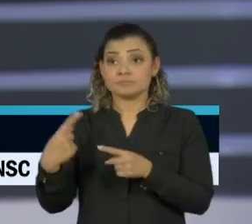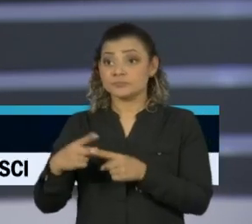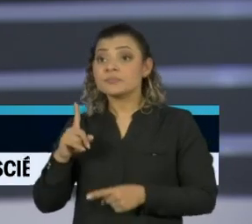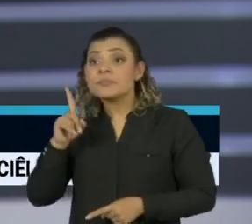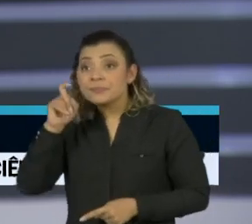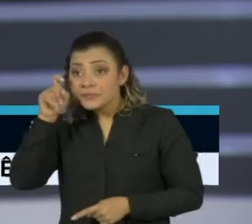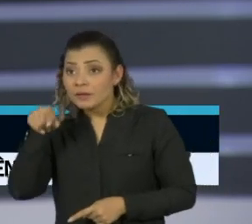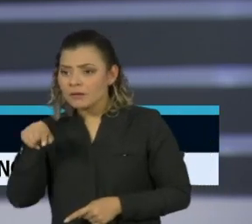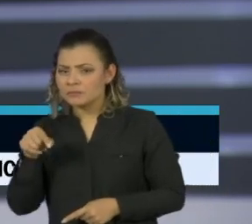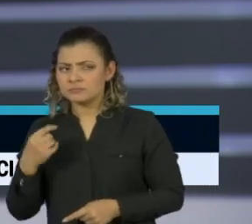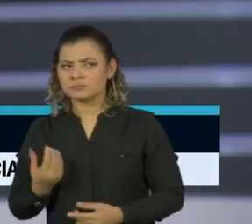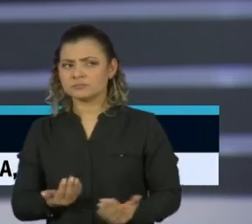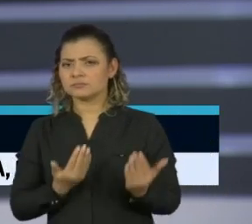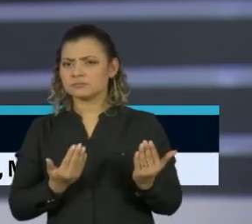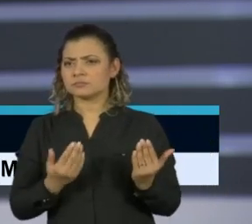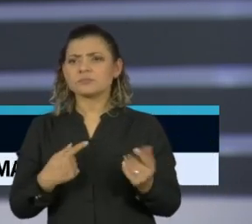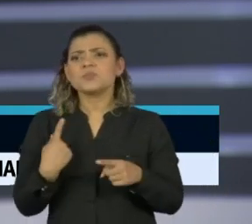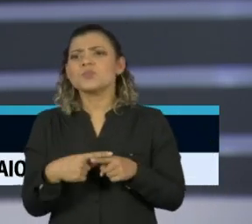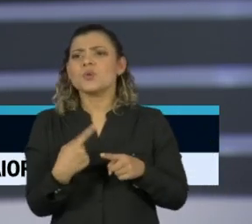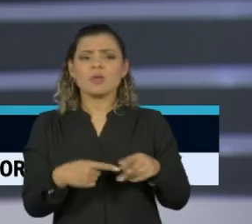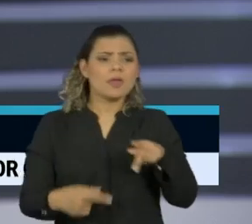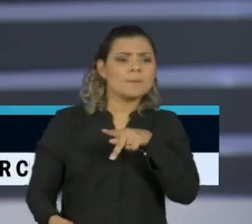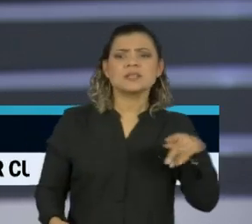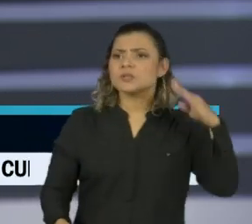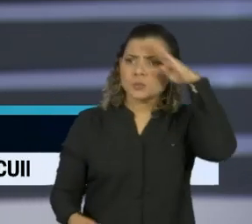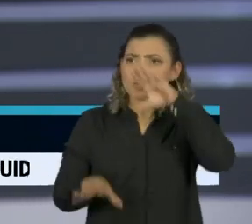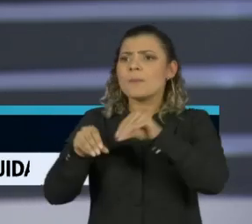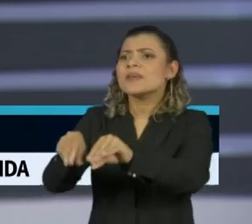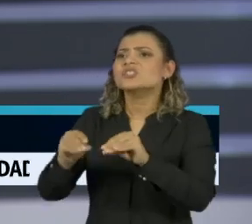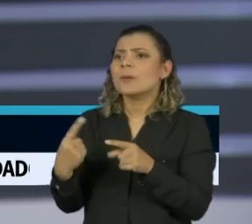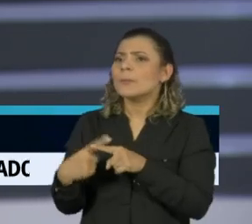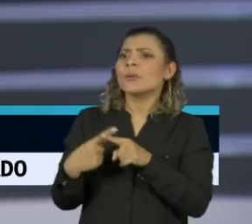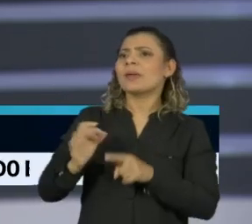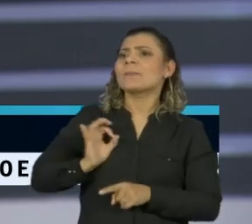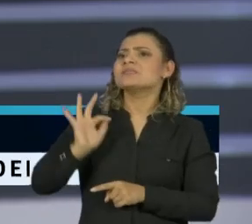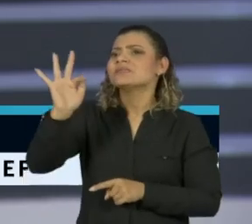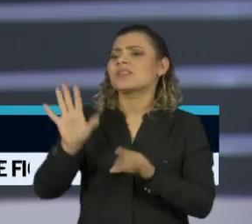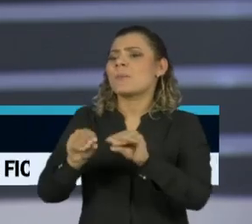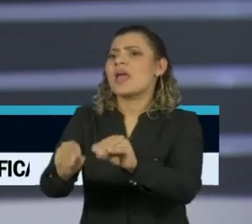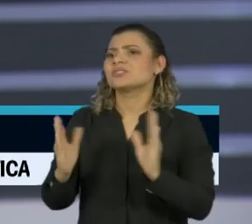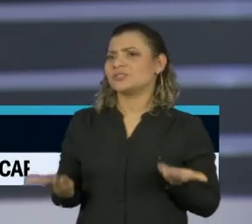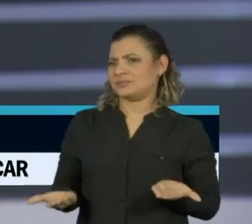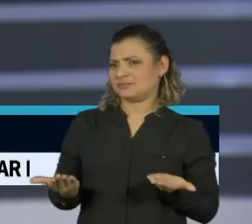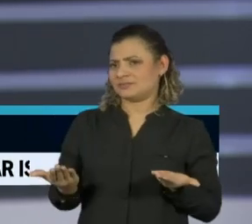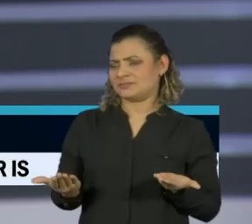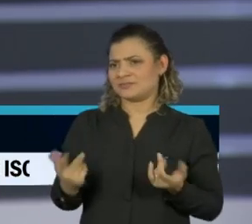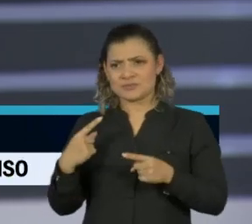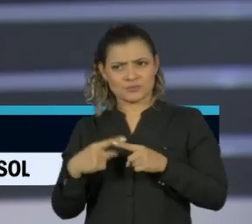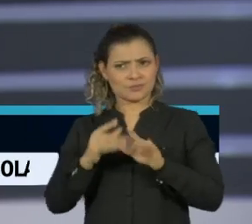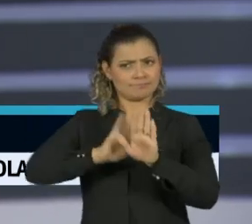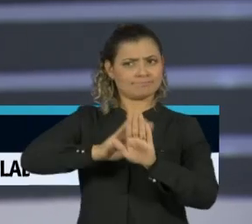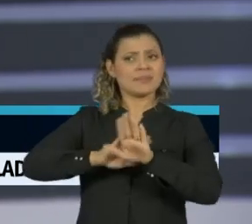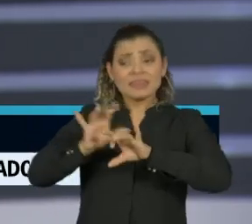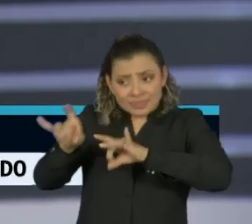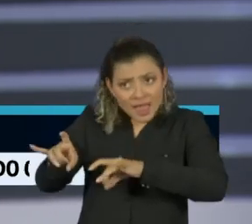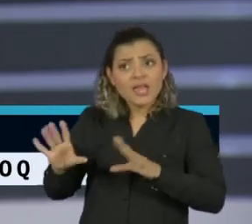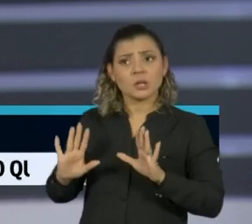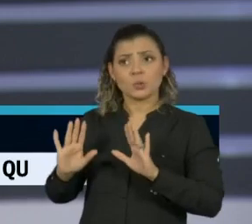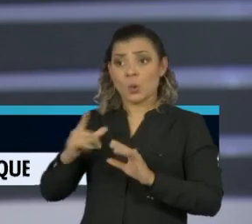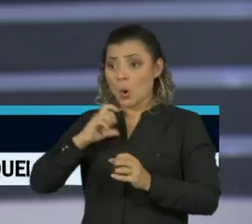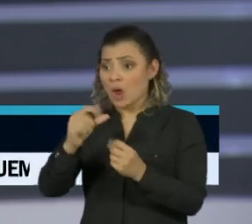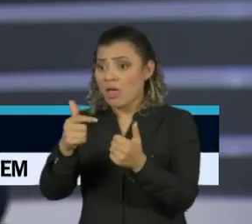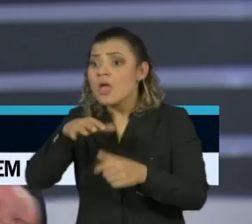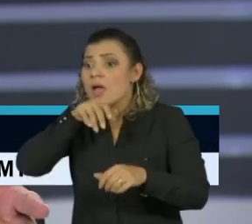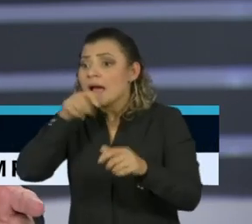mexer com a Polícia Federal. E a pergunta é, por que mexer na Polícia Federal se não for razão técnica? Se não é